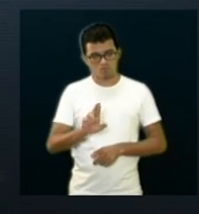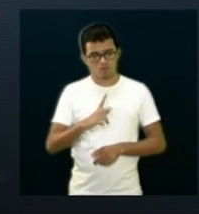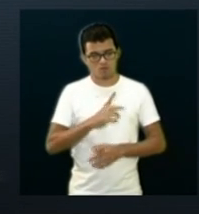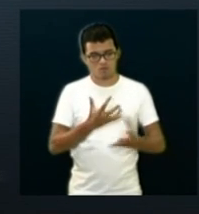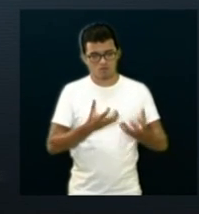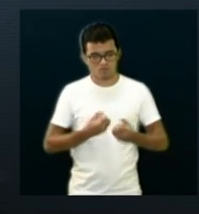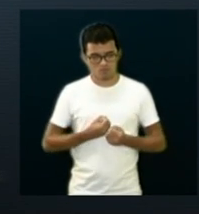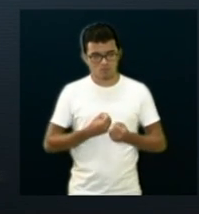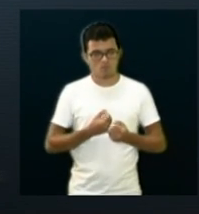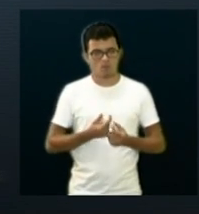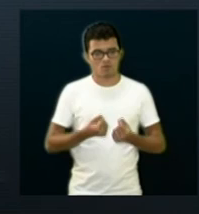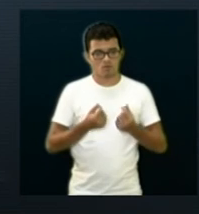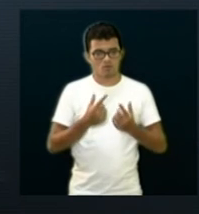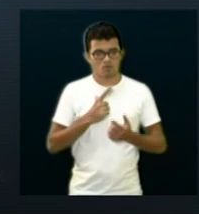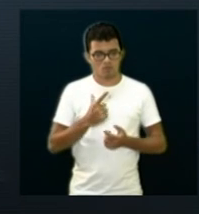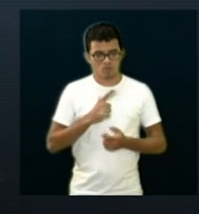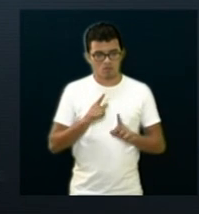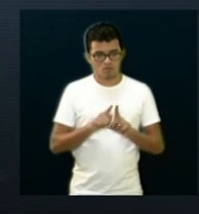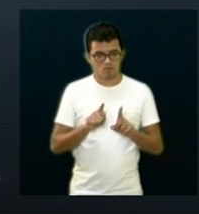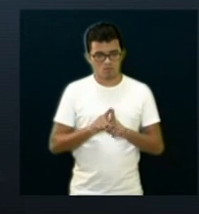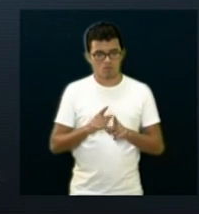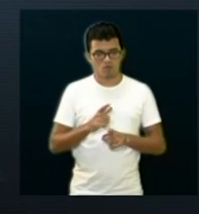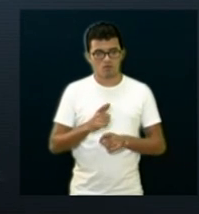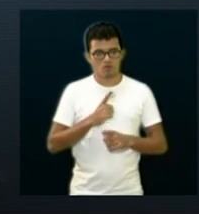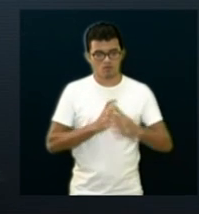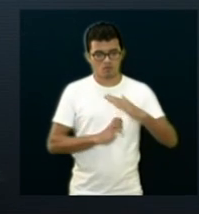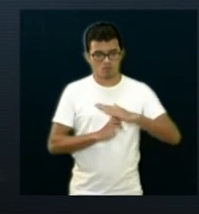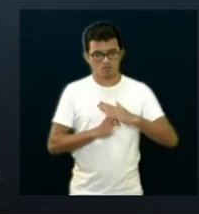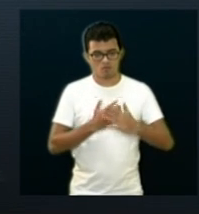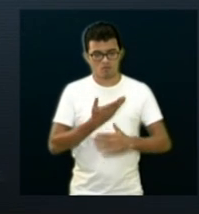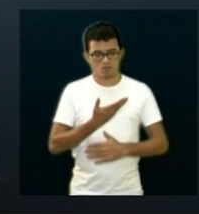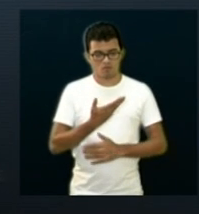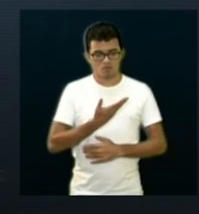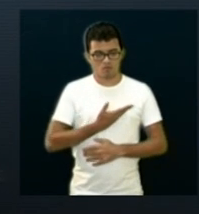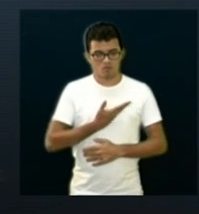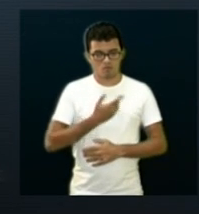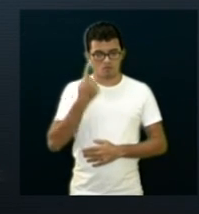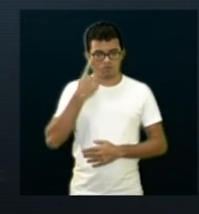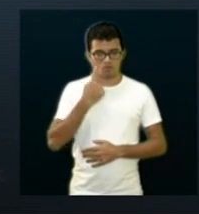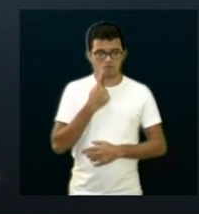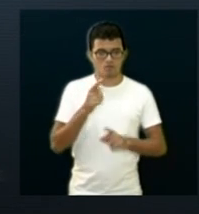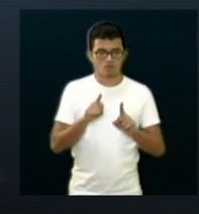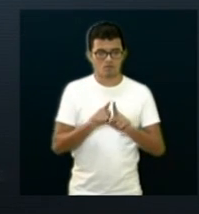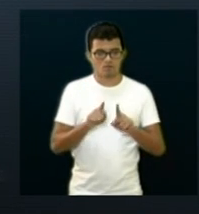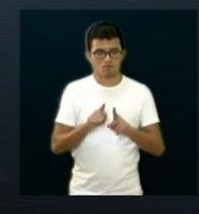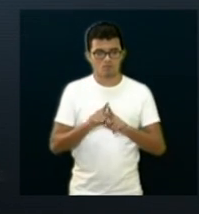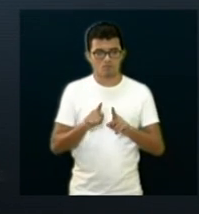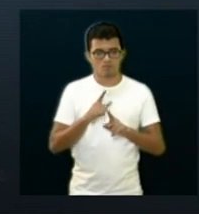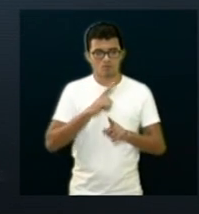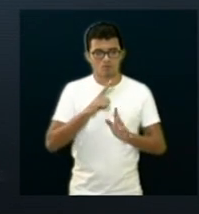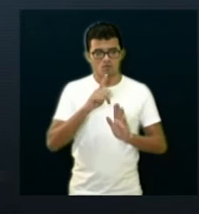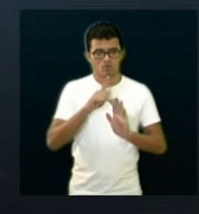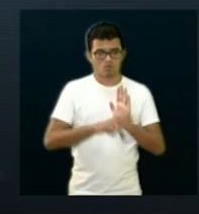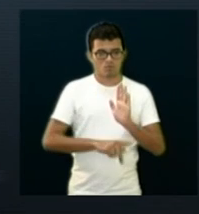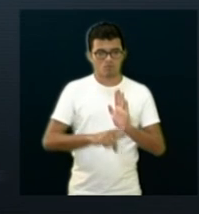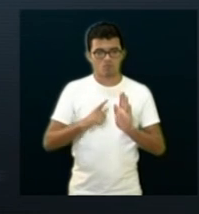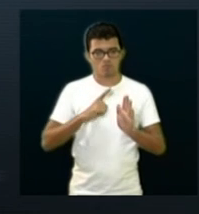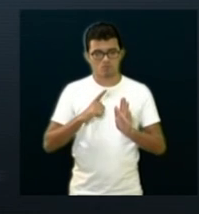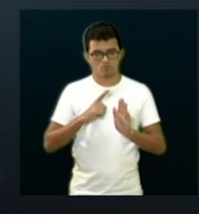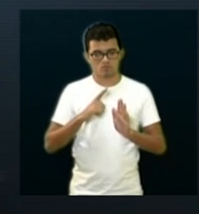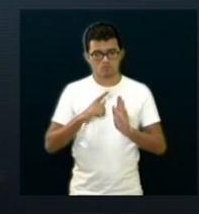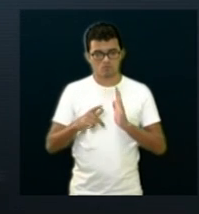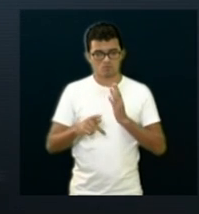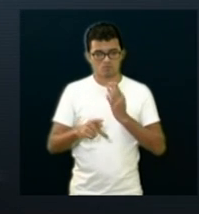A empresa Amiga do Surdo. E também o prédio do antigo Instituto Araraquense de Psiquiatria, que o